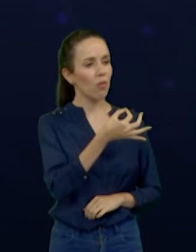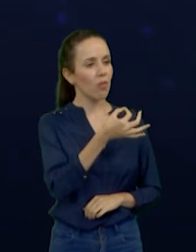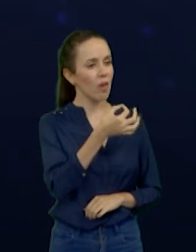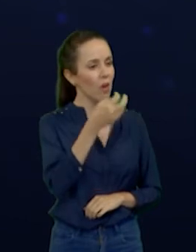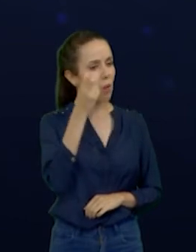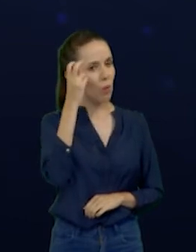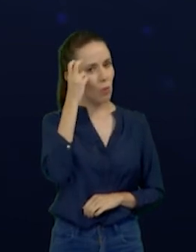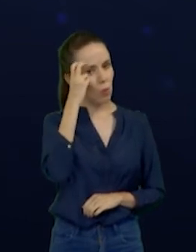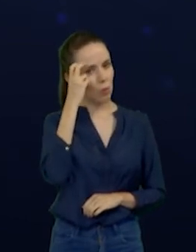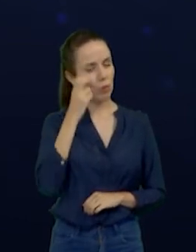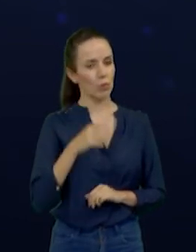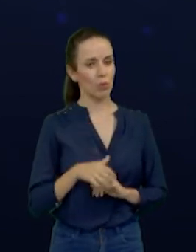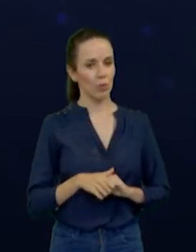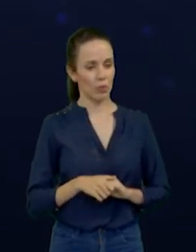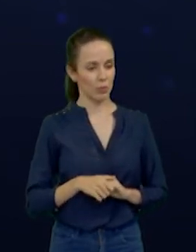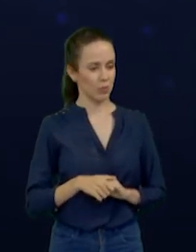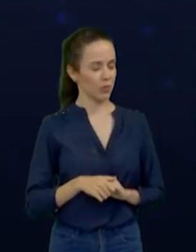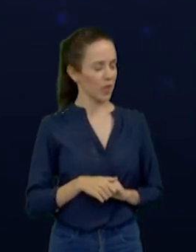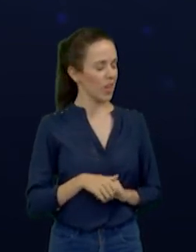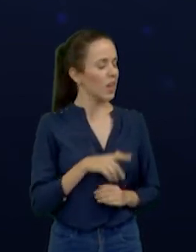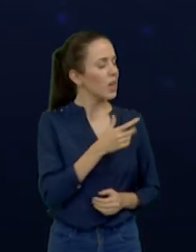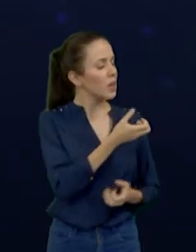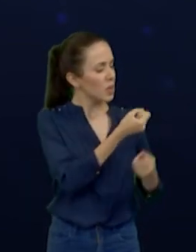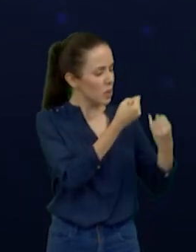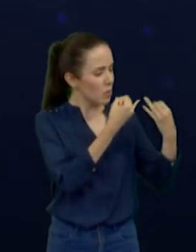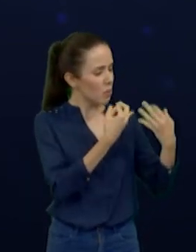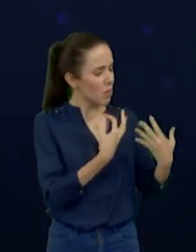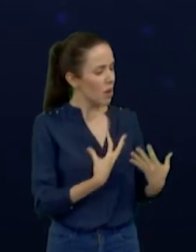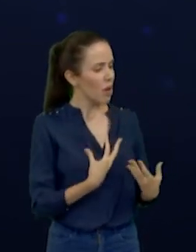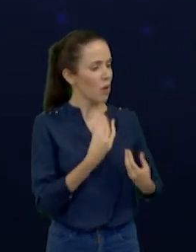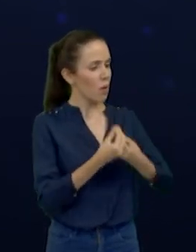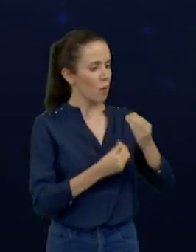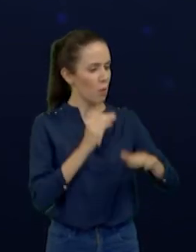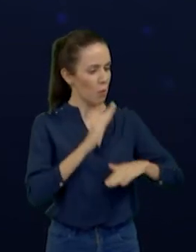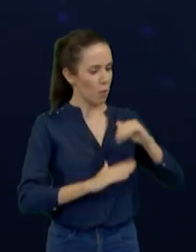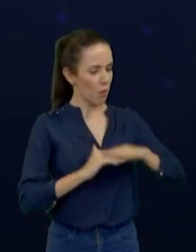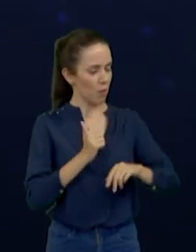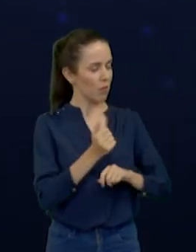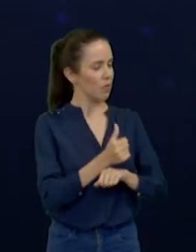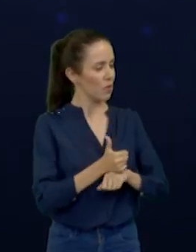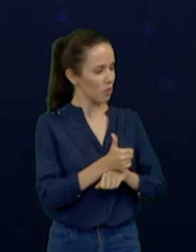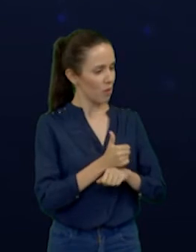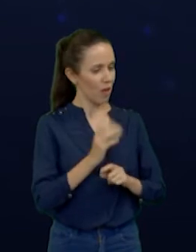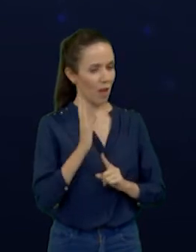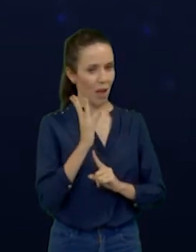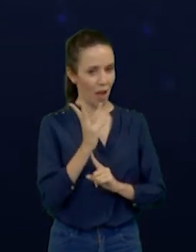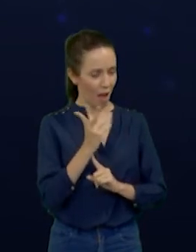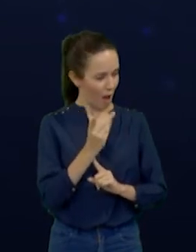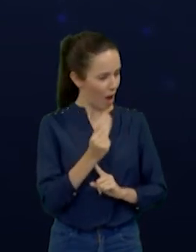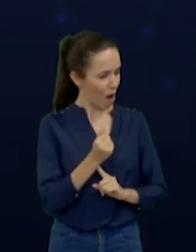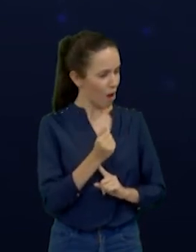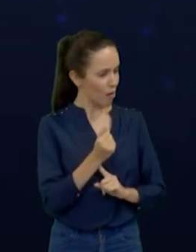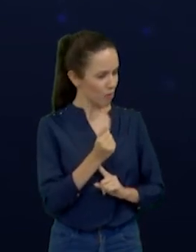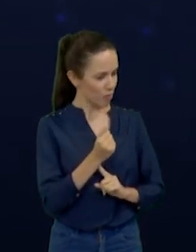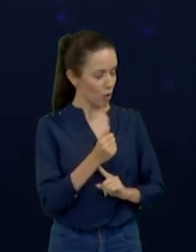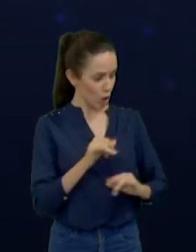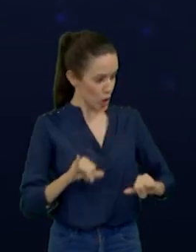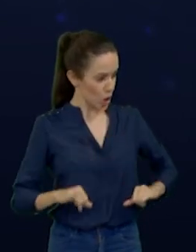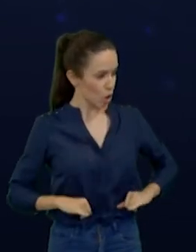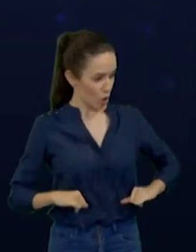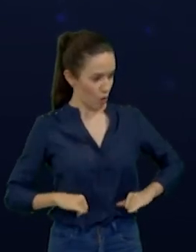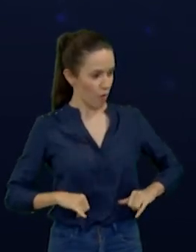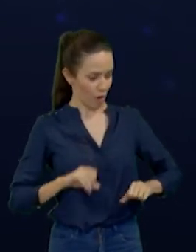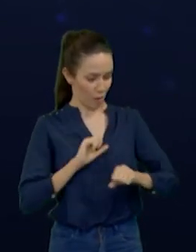já que nossos profissionais, nossos artistas, durante essa pandemia, só não passaram fome porque foram guerreiros. Foram